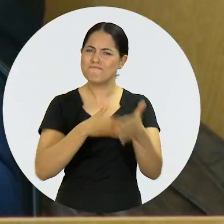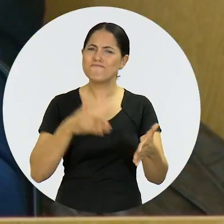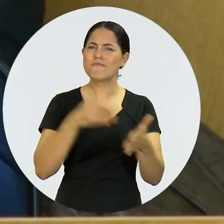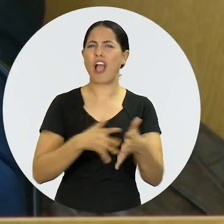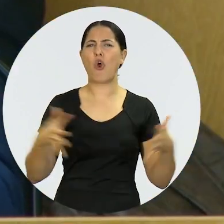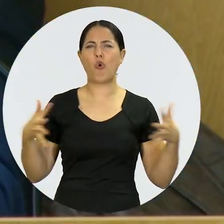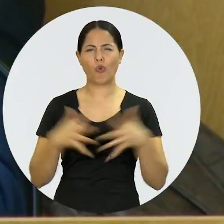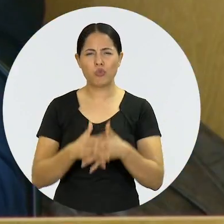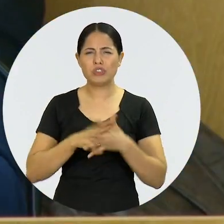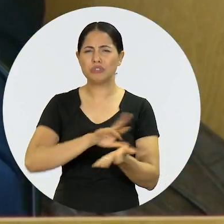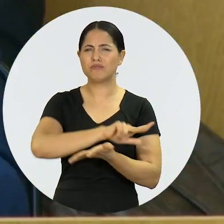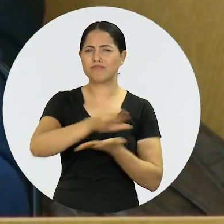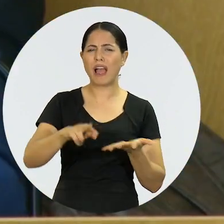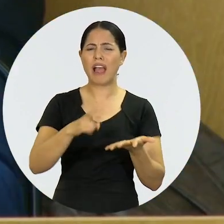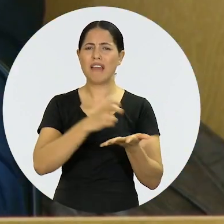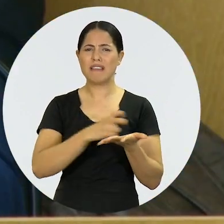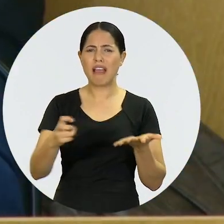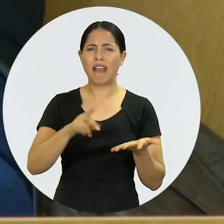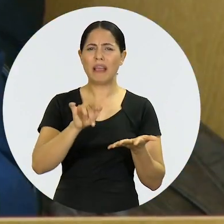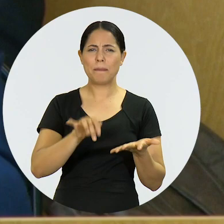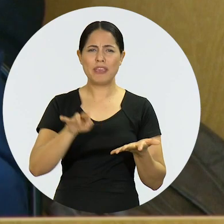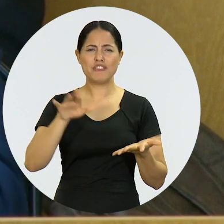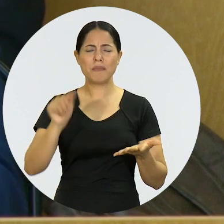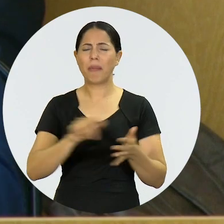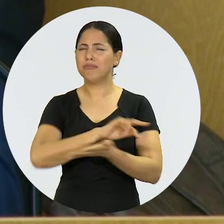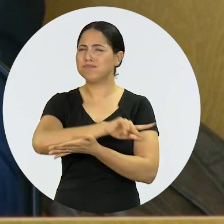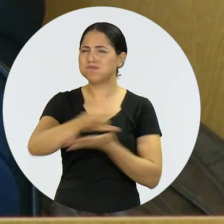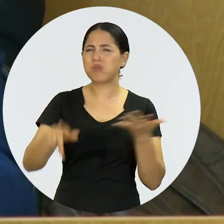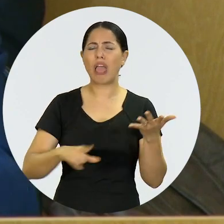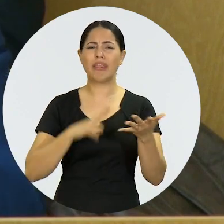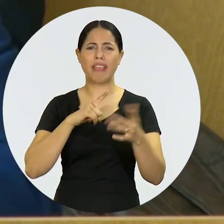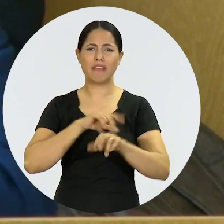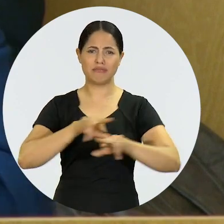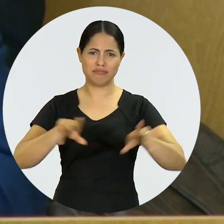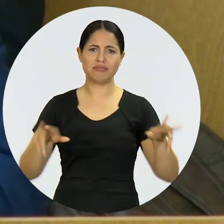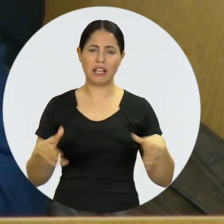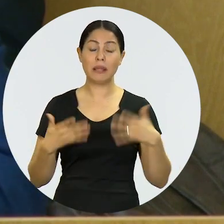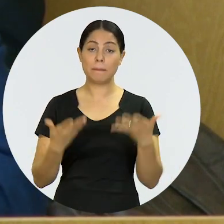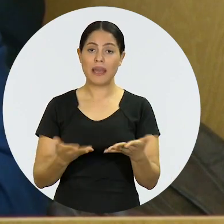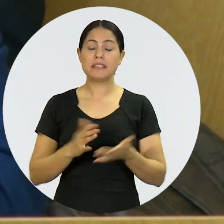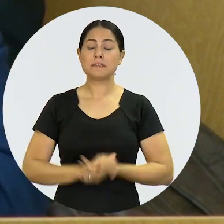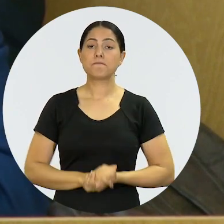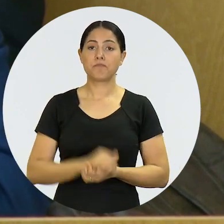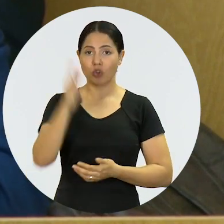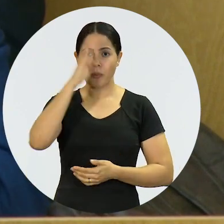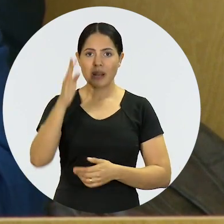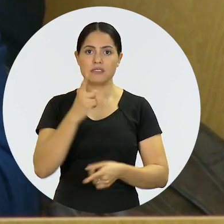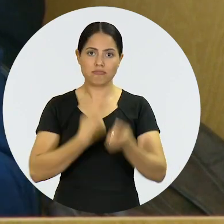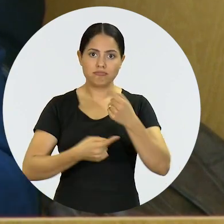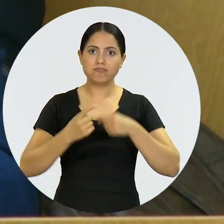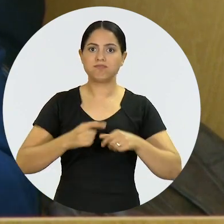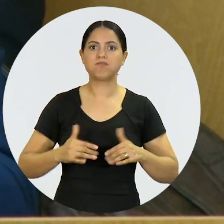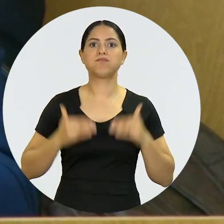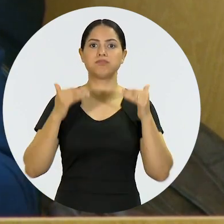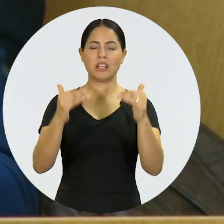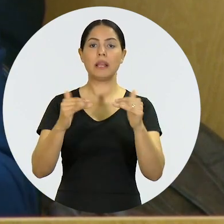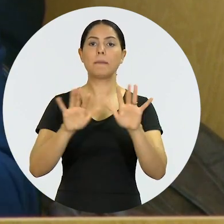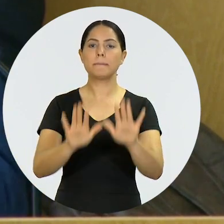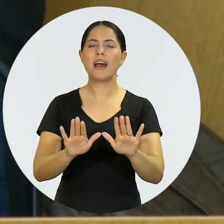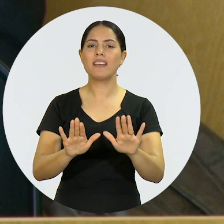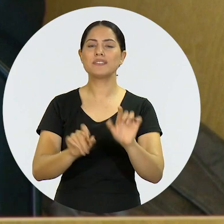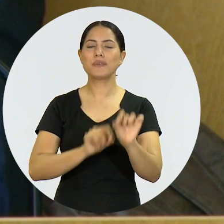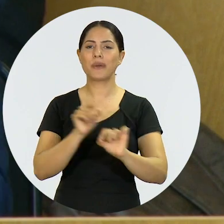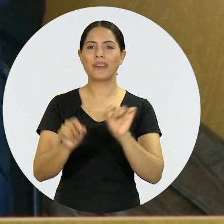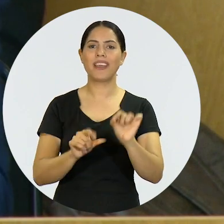de tanto conflito, de tantas confusões, de tantos impeachment, do país sendo passado a limpo. E só para concluir,